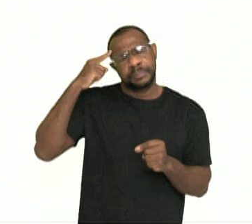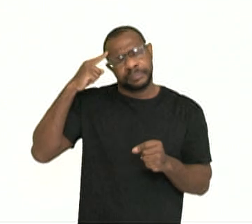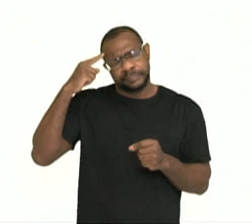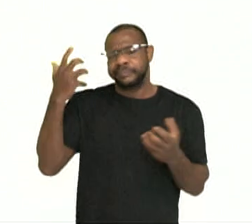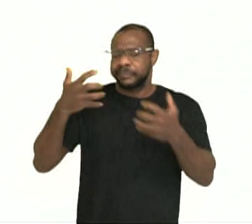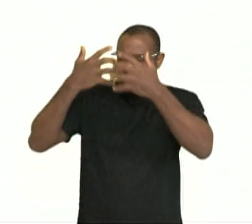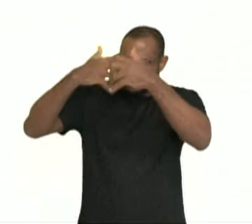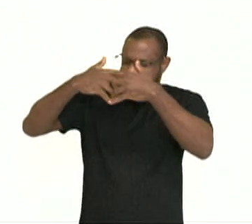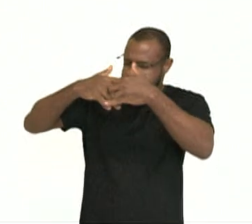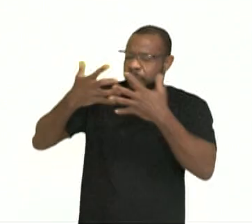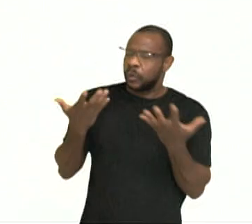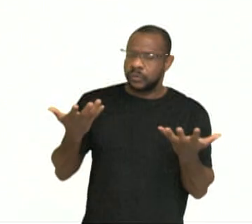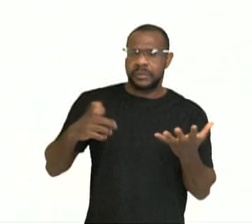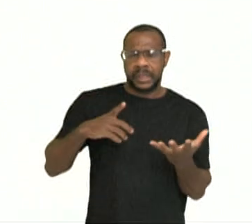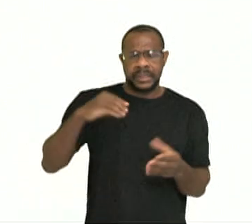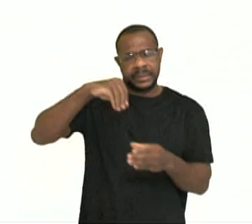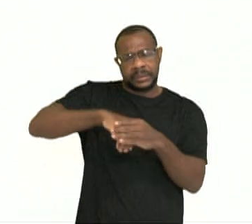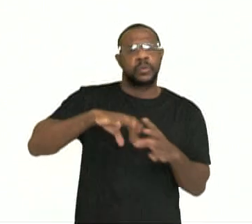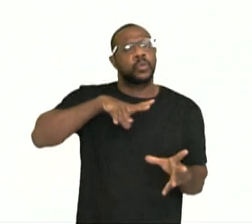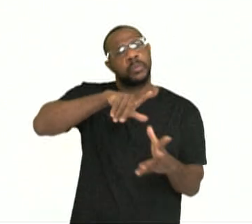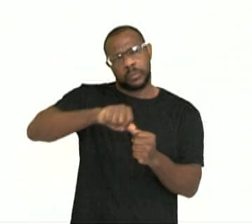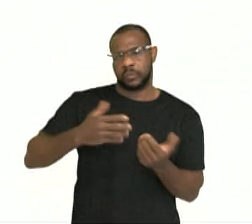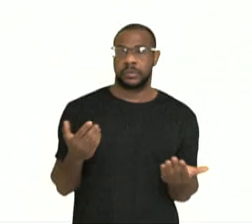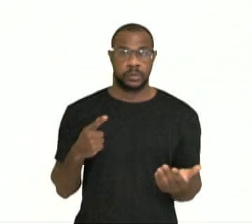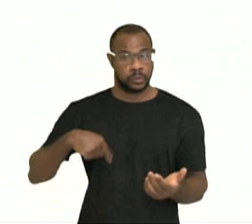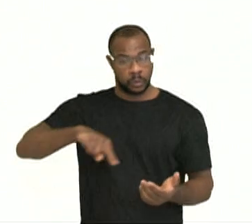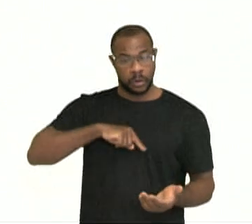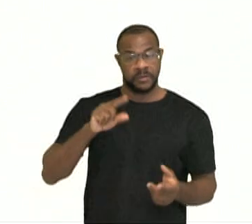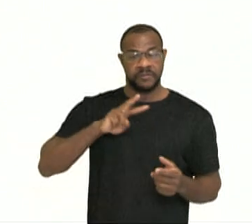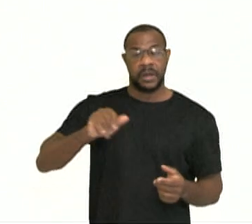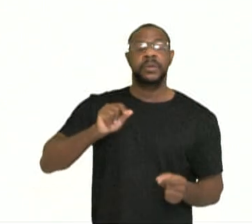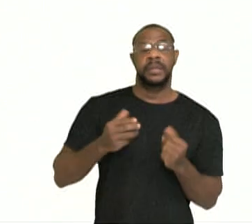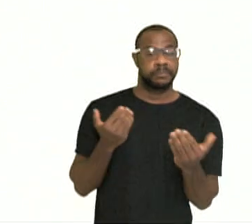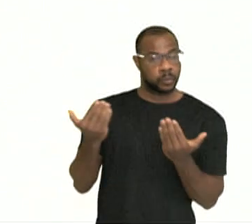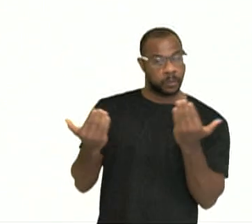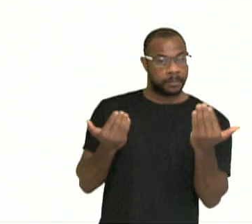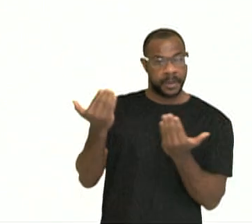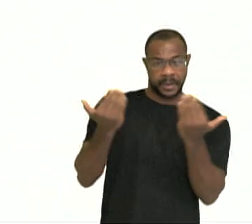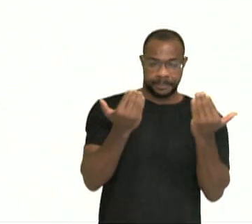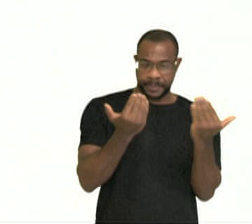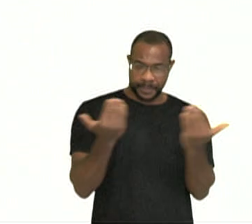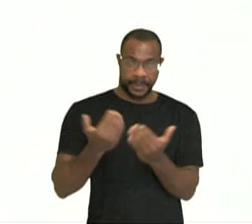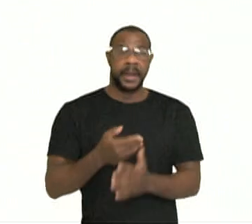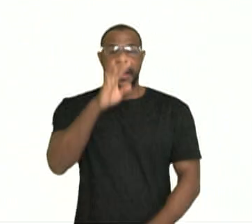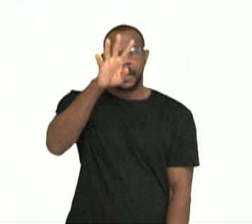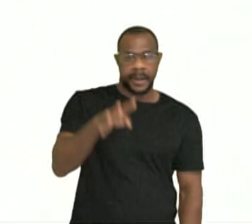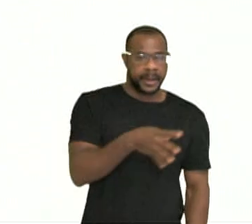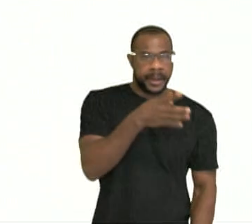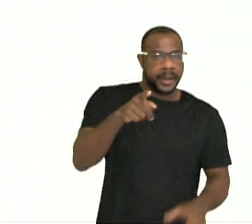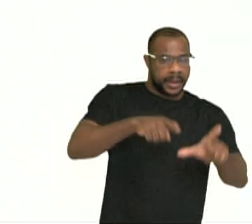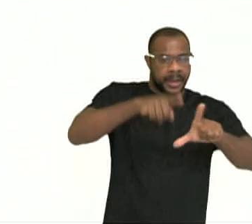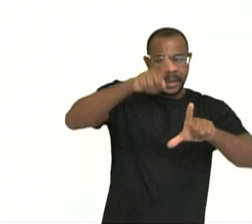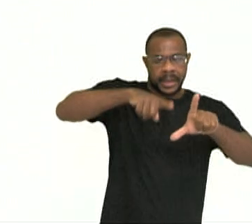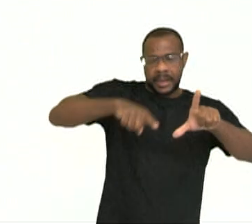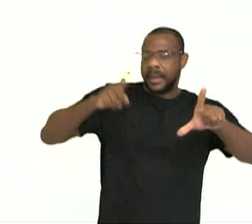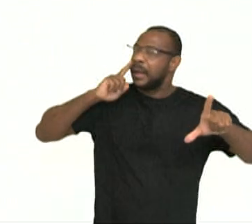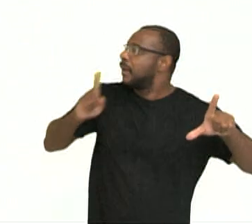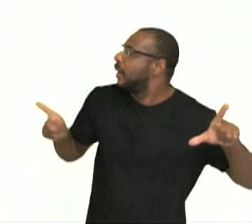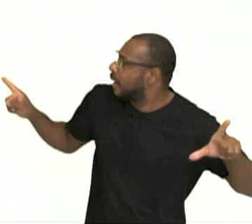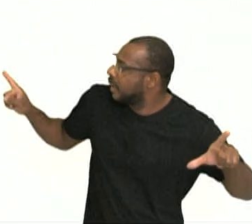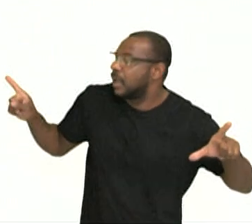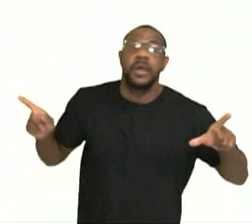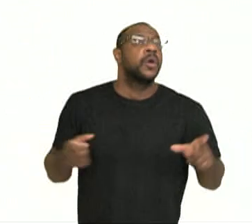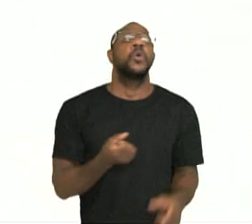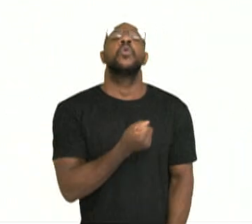em que vivemos num aspecto comparativo. Nesta tabela nós observamos que infelizmente o número de